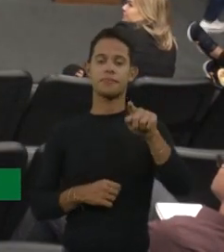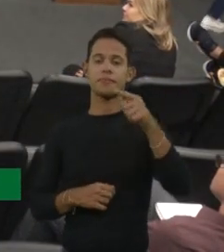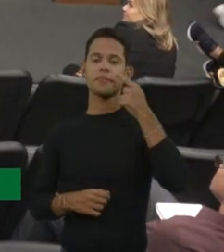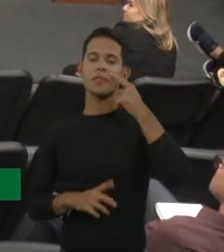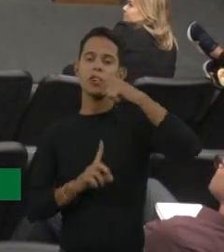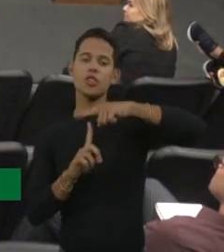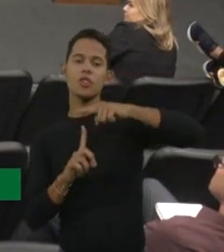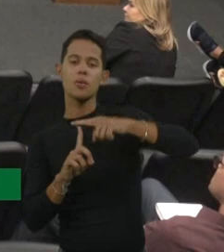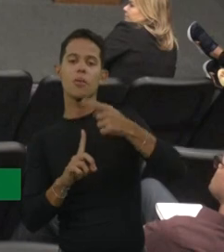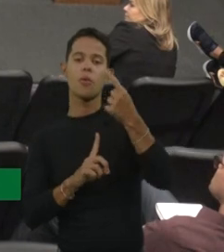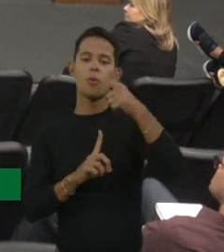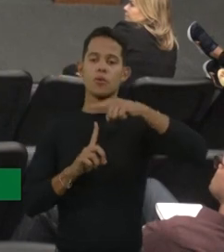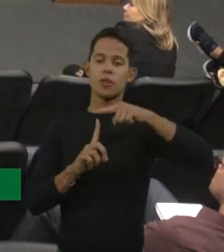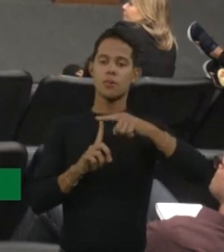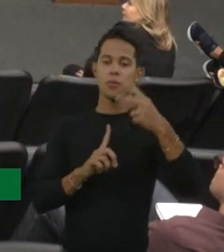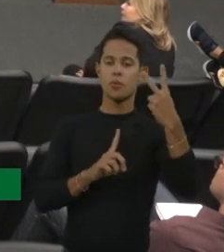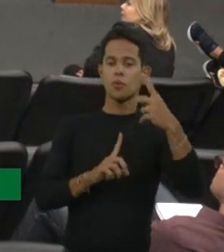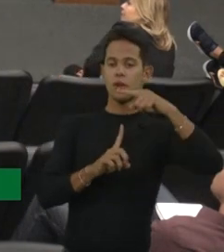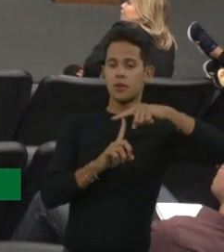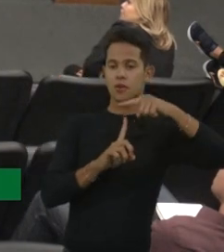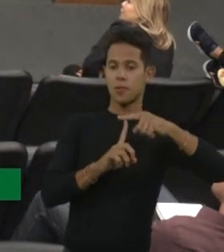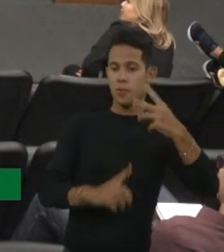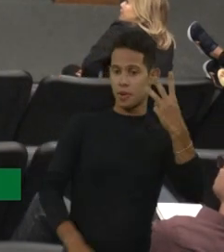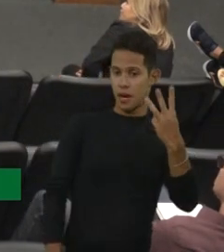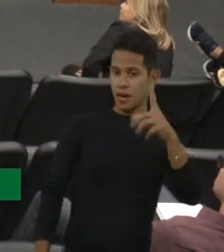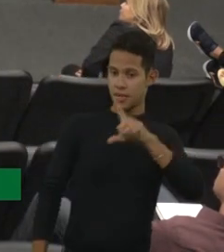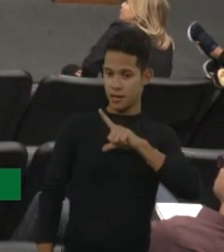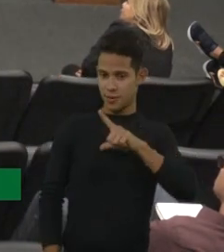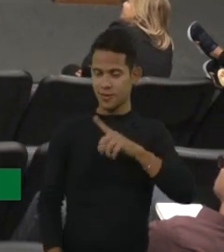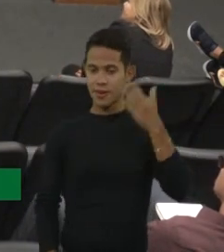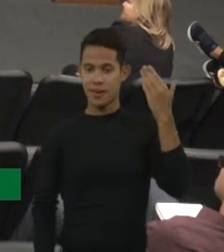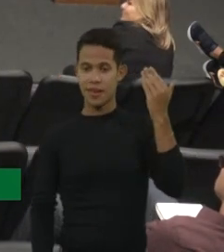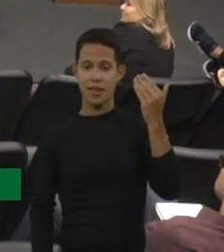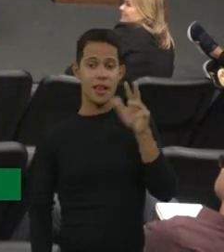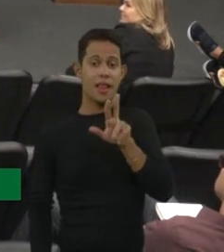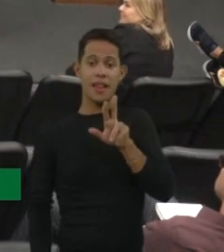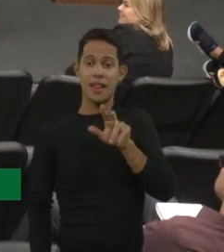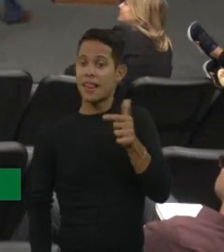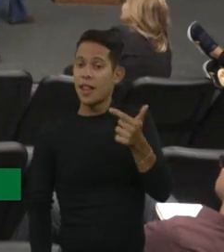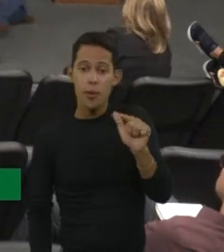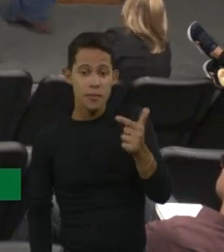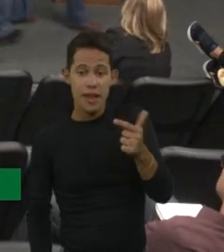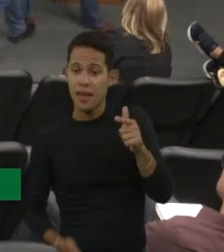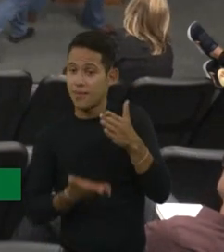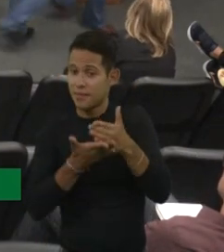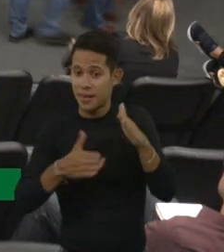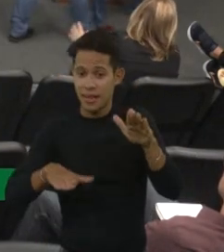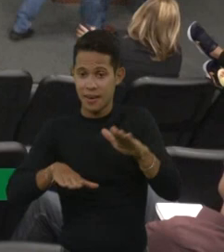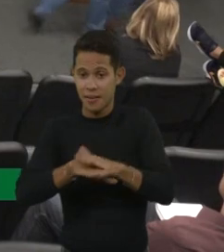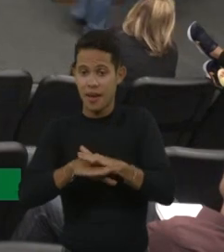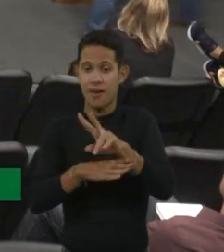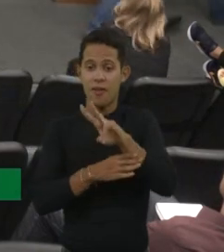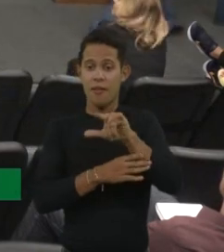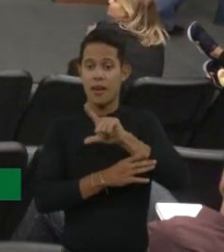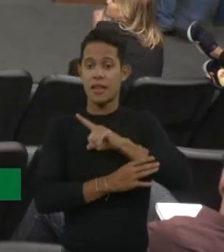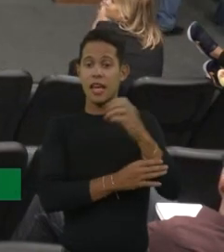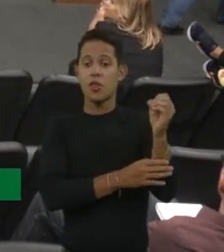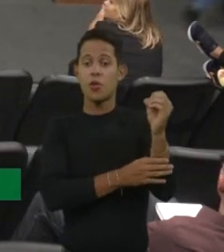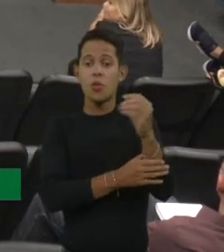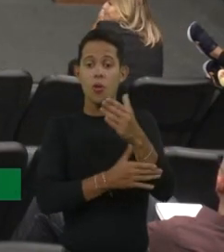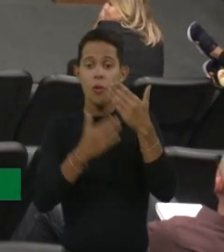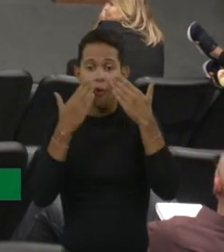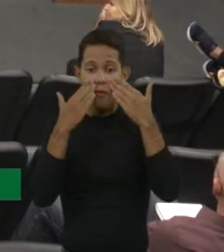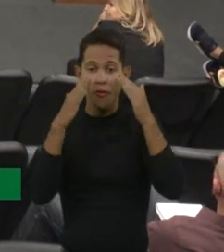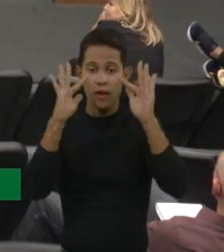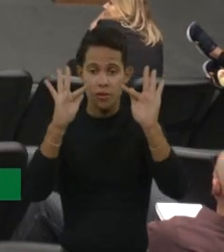dois, tipo três, que a gente tinha bem direitinho, daqui a pouco ela não vai existir mais, então, a gente vai ter novos fenótipos. Então,